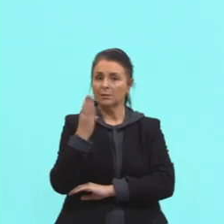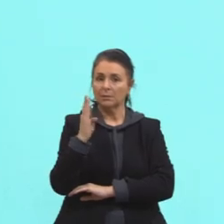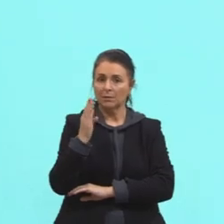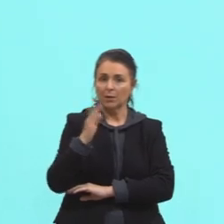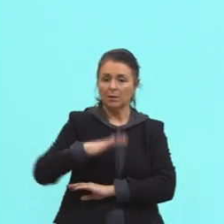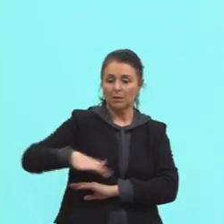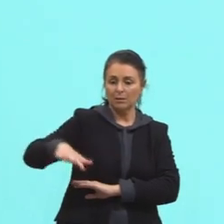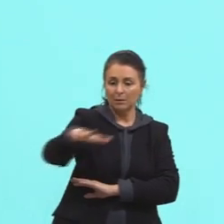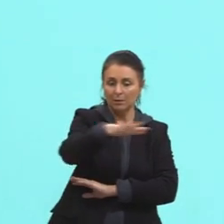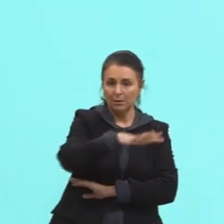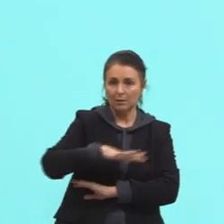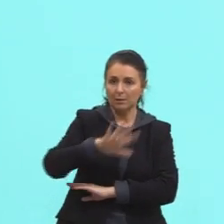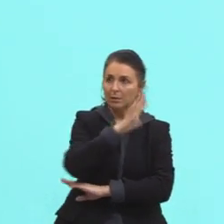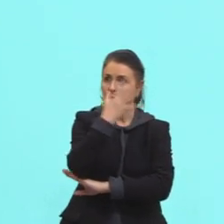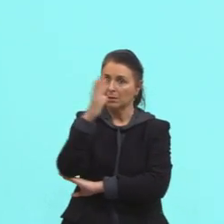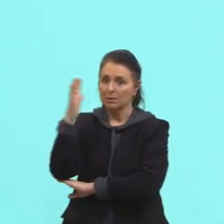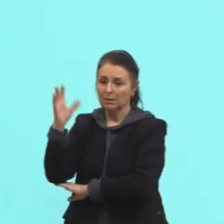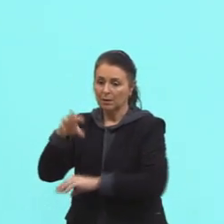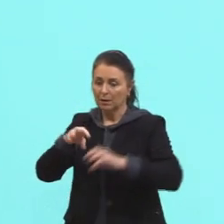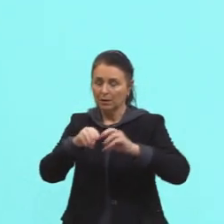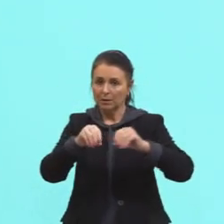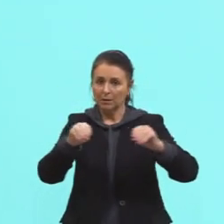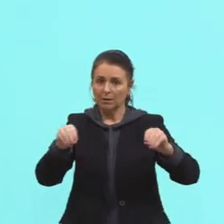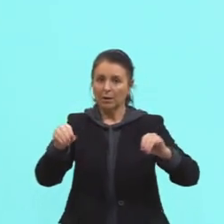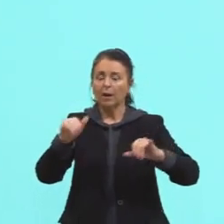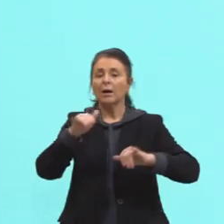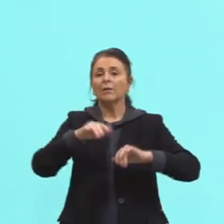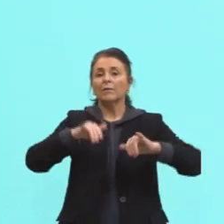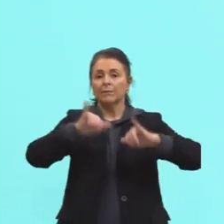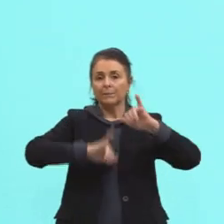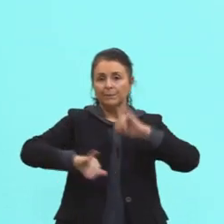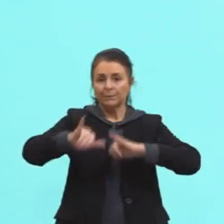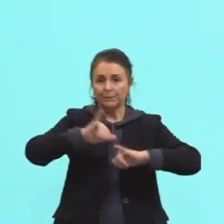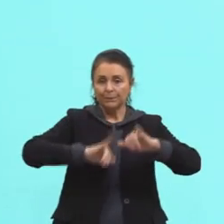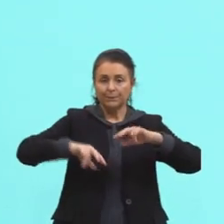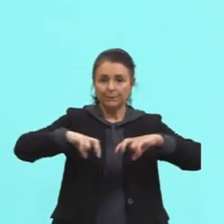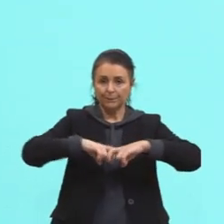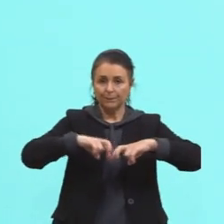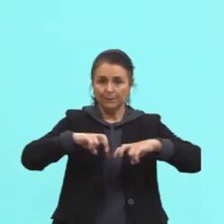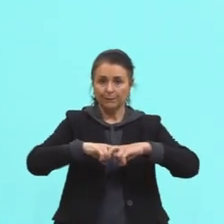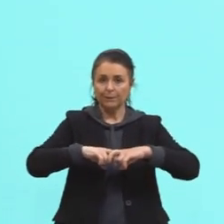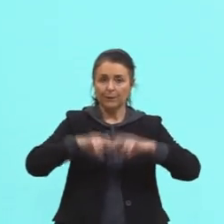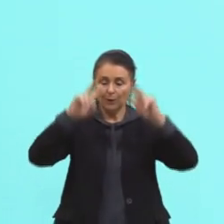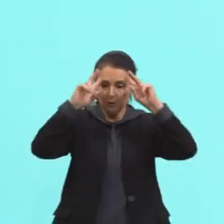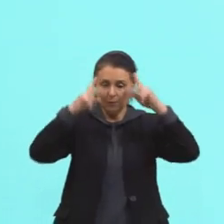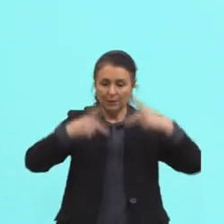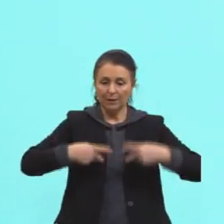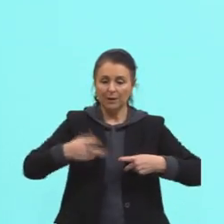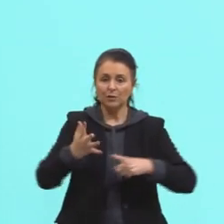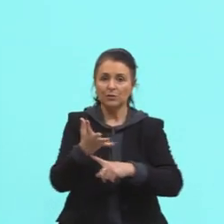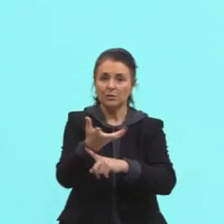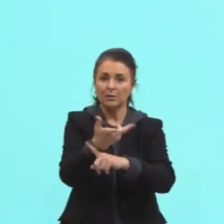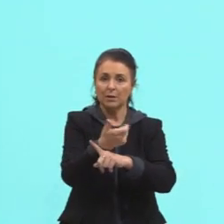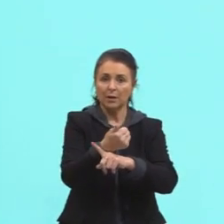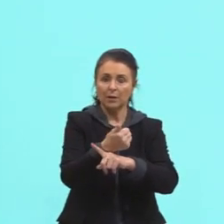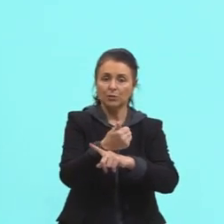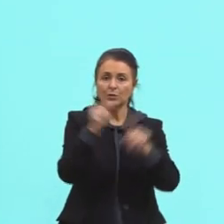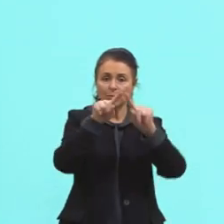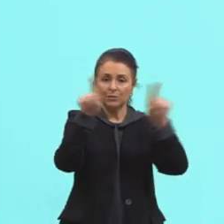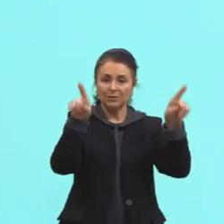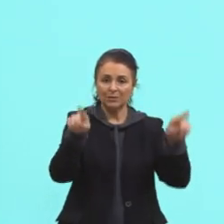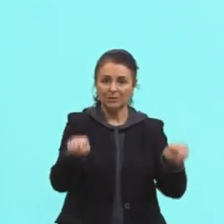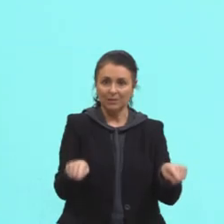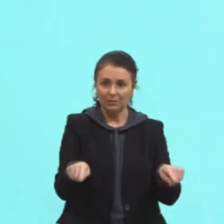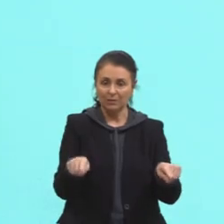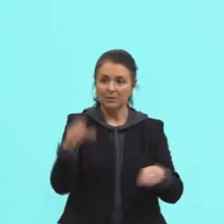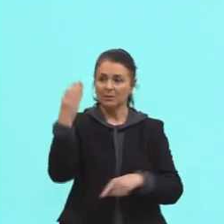terra, química e física, matemática e computação, humanidades e artes, serviços, entra